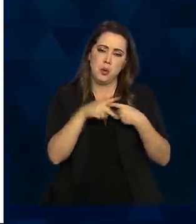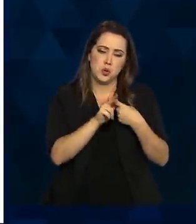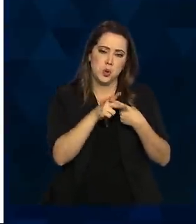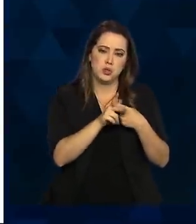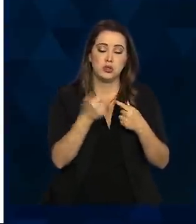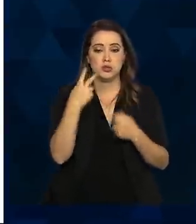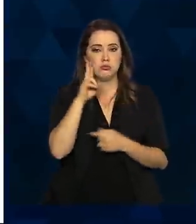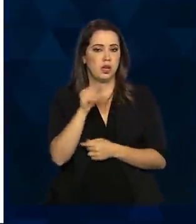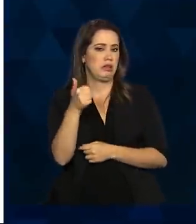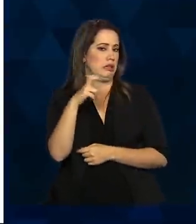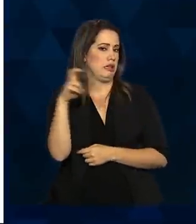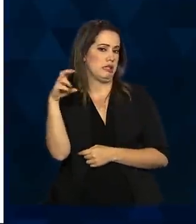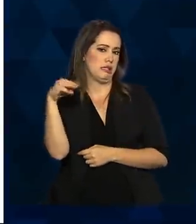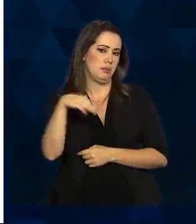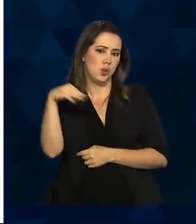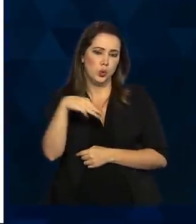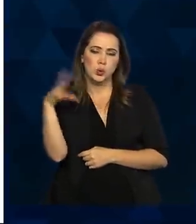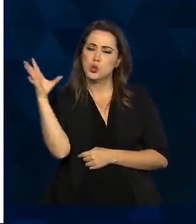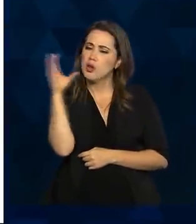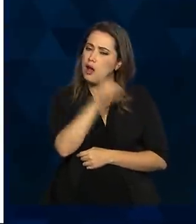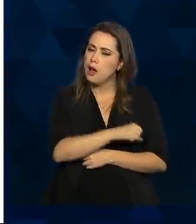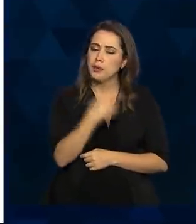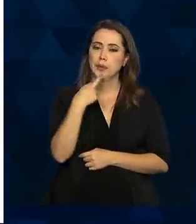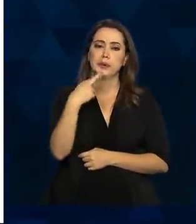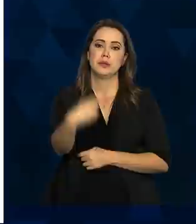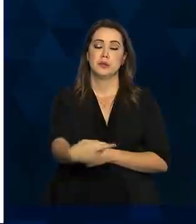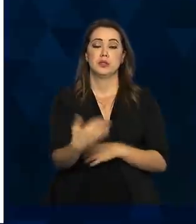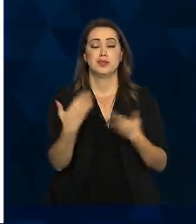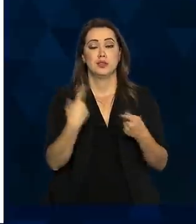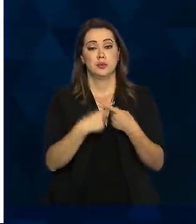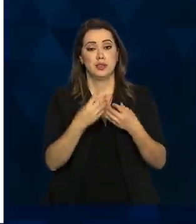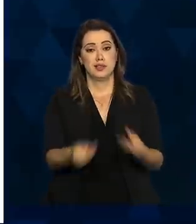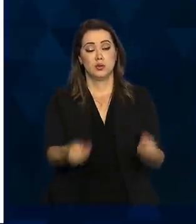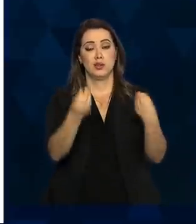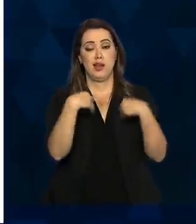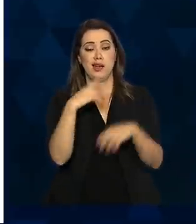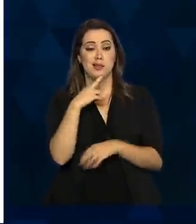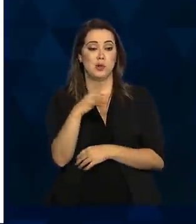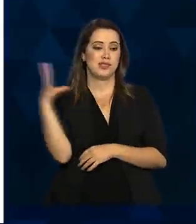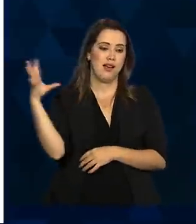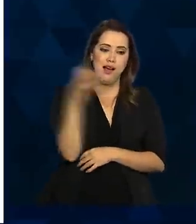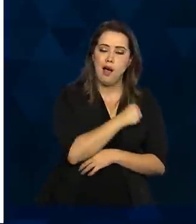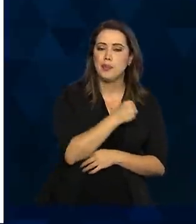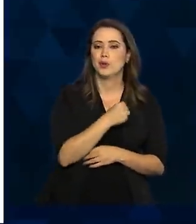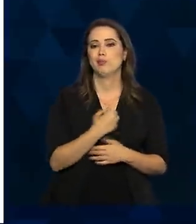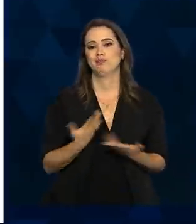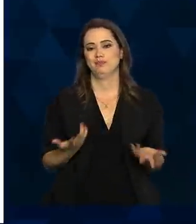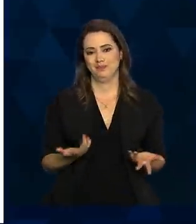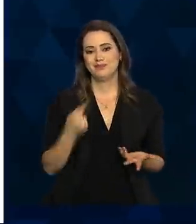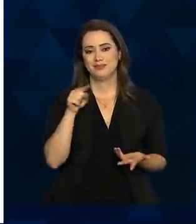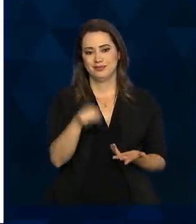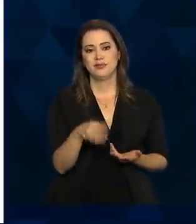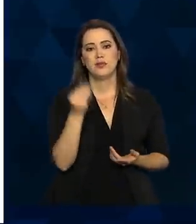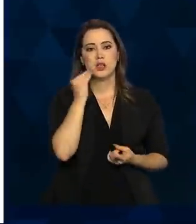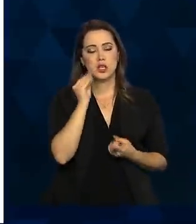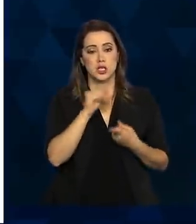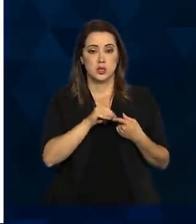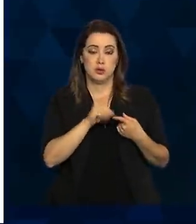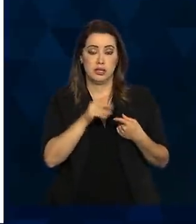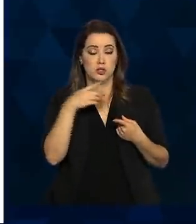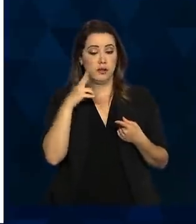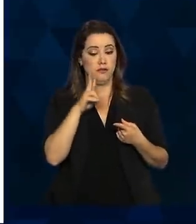o resultado sai em 15 minutos. Essa é a grande vantagem dele, porque ele nos dá uma resposta imediata para a população. E é um teste de anticorpos.